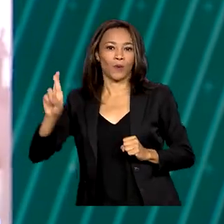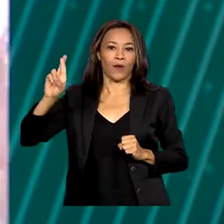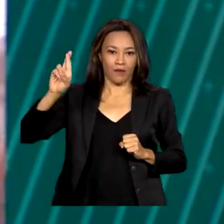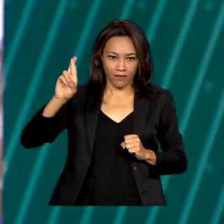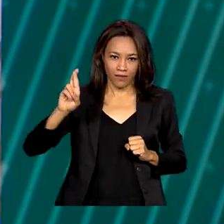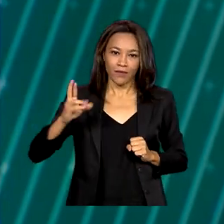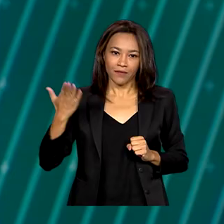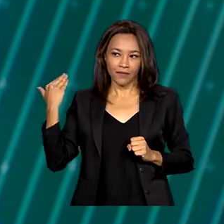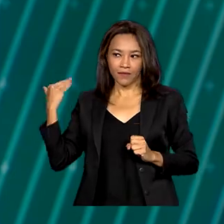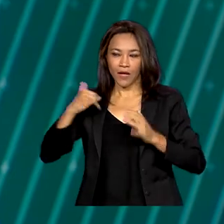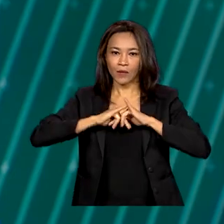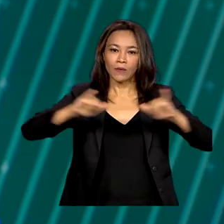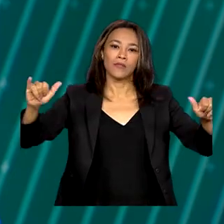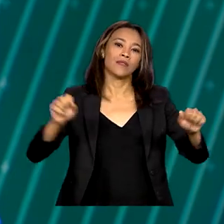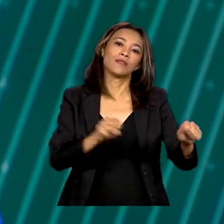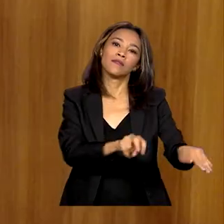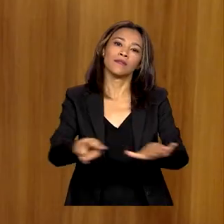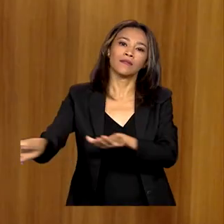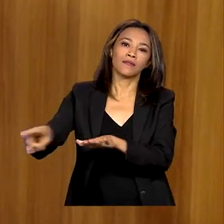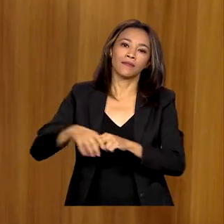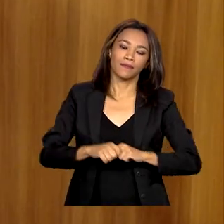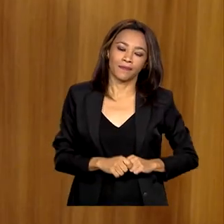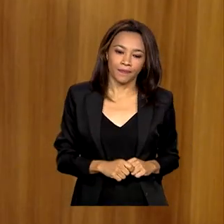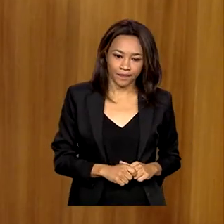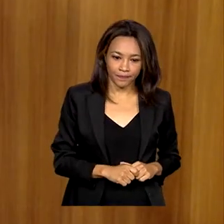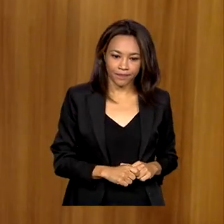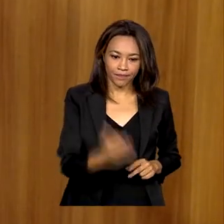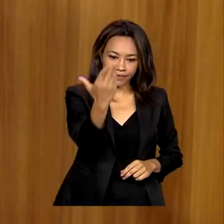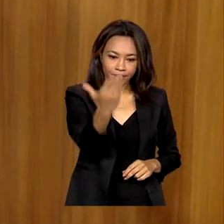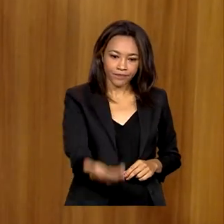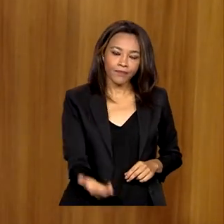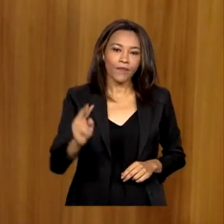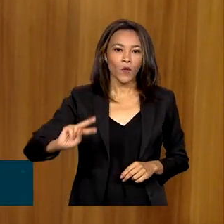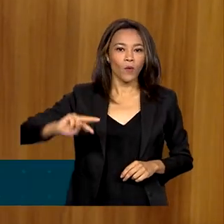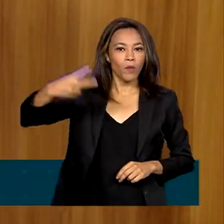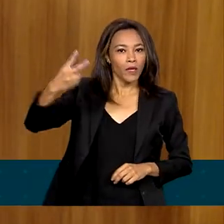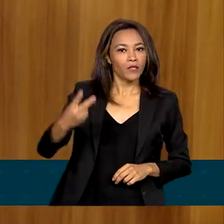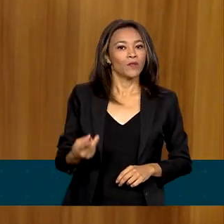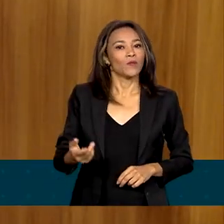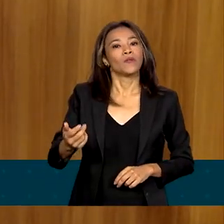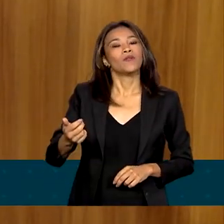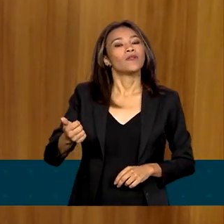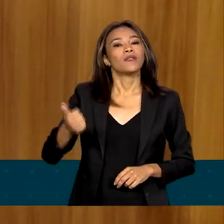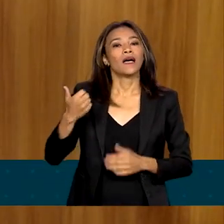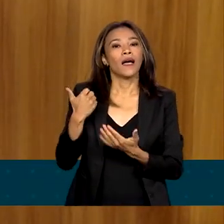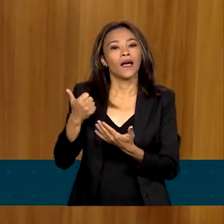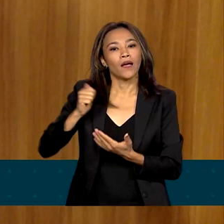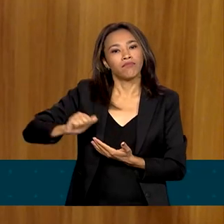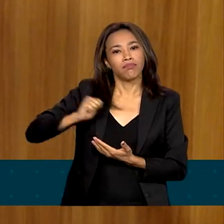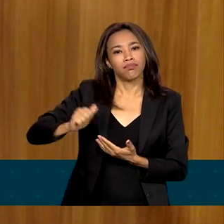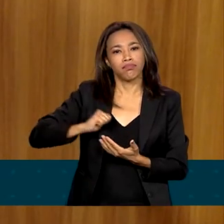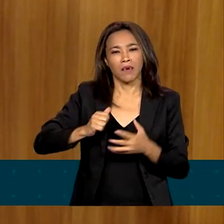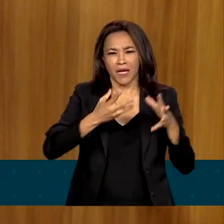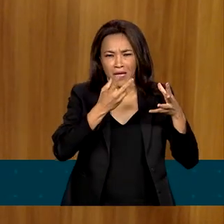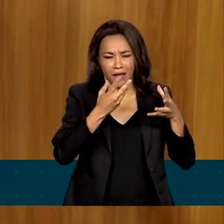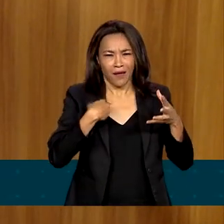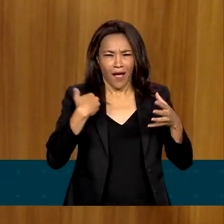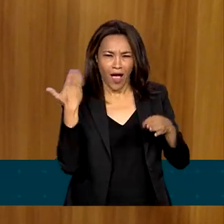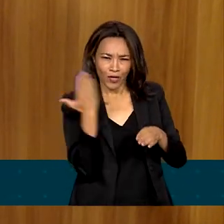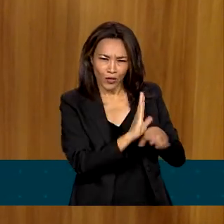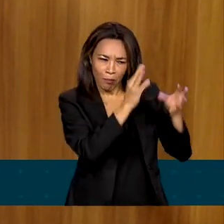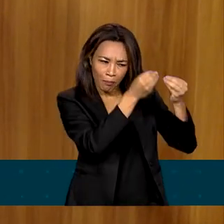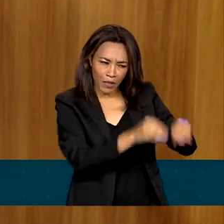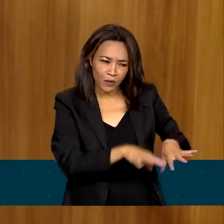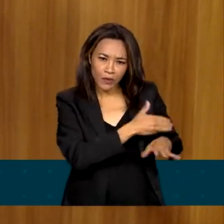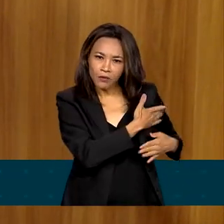anunciadas na semana passada. O reajuste dado nesse momento não cobre essas perdas de 10 anos, mas já representa